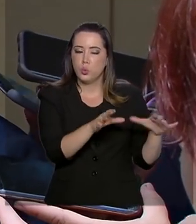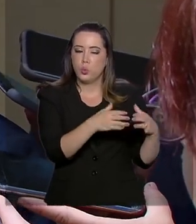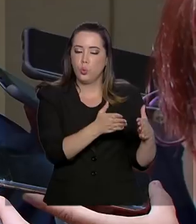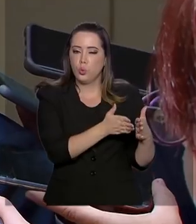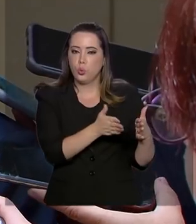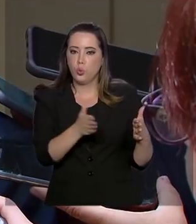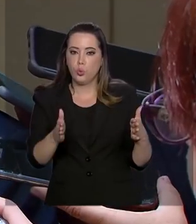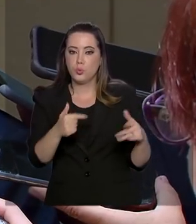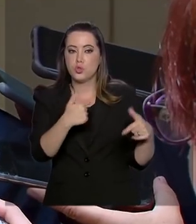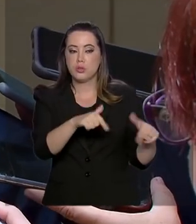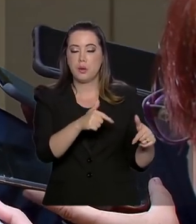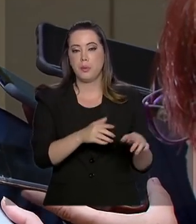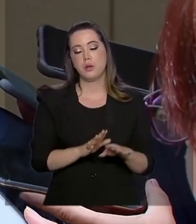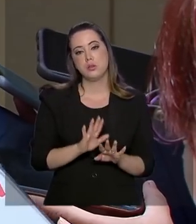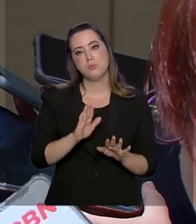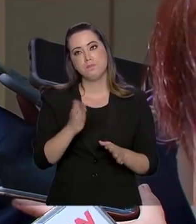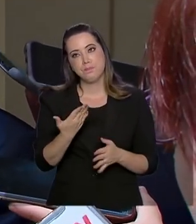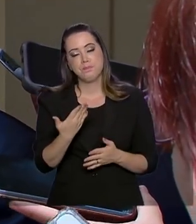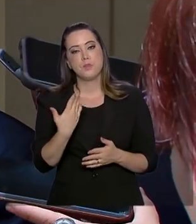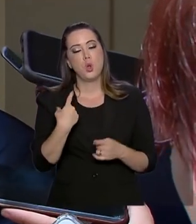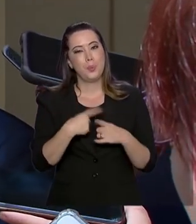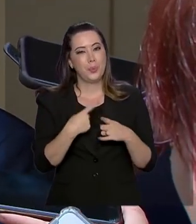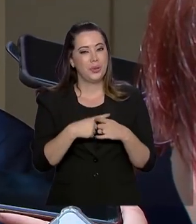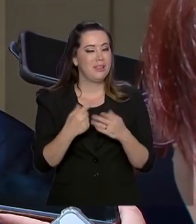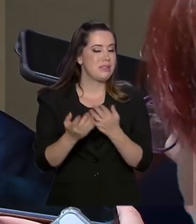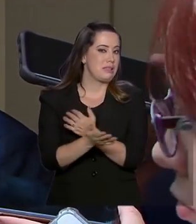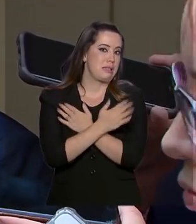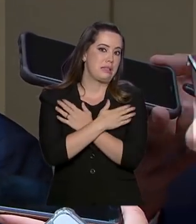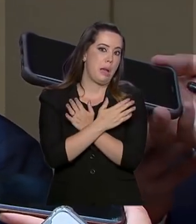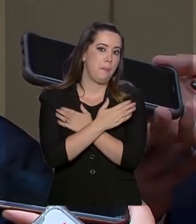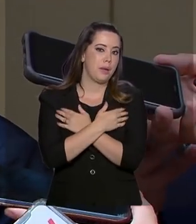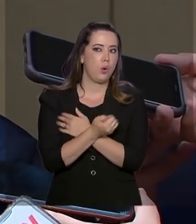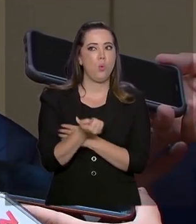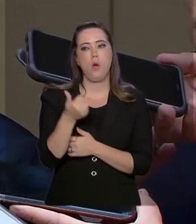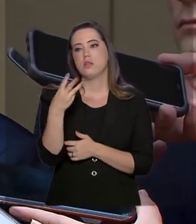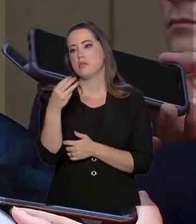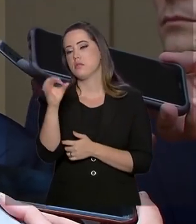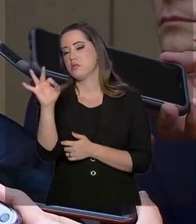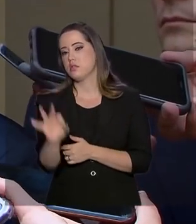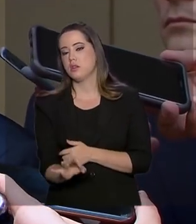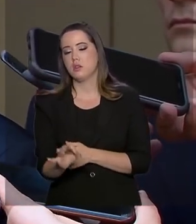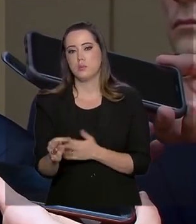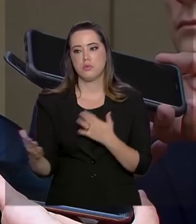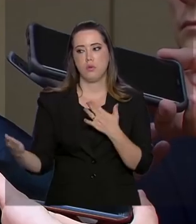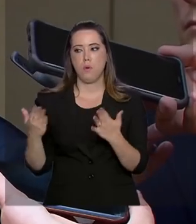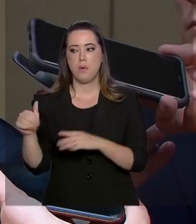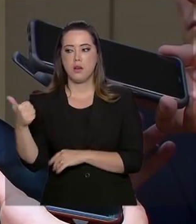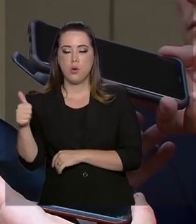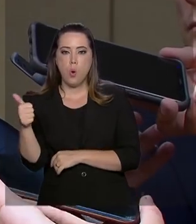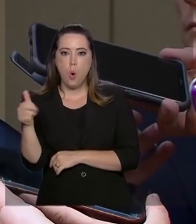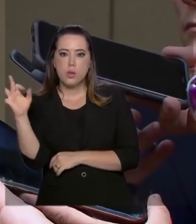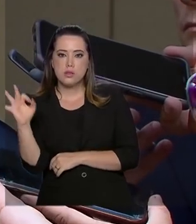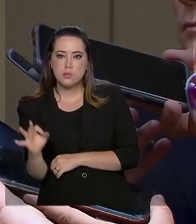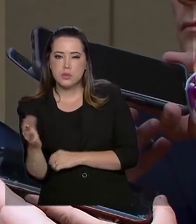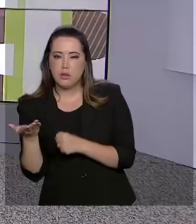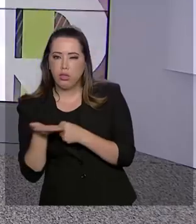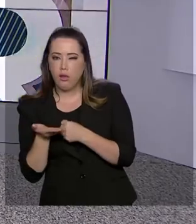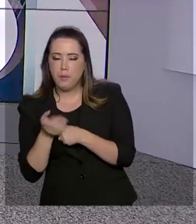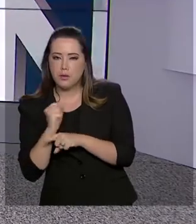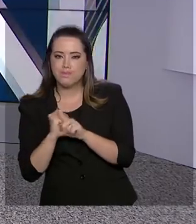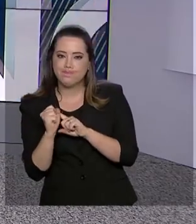mercado laboral, que tem uma taxa de desemprego que beira 30%, contra 11% da média da sociedade.